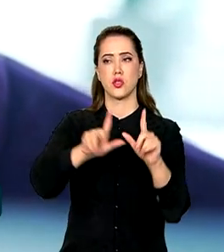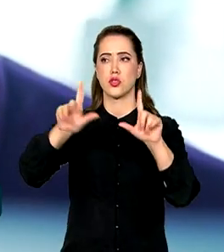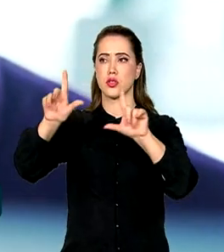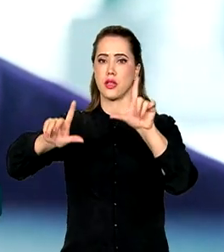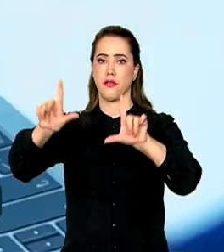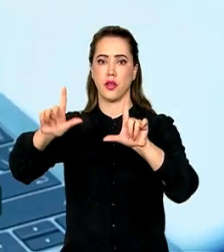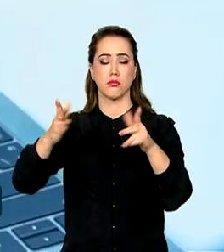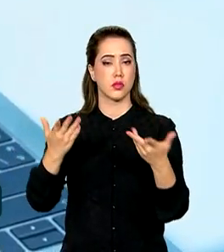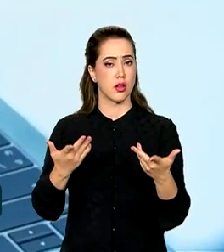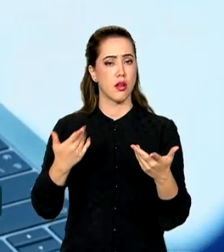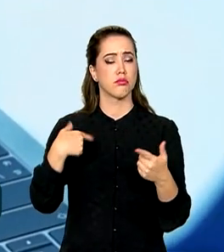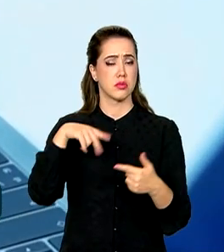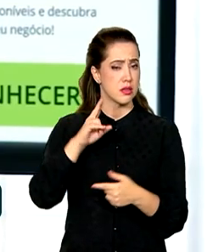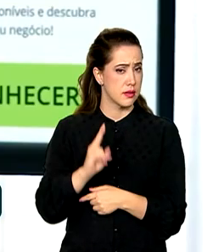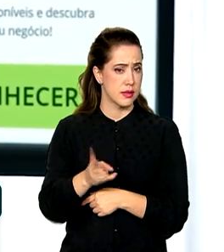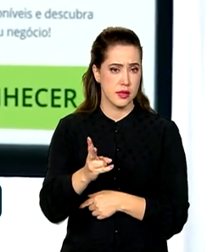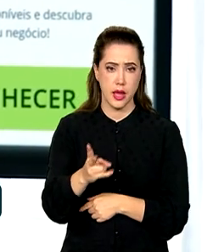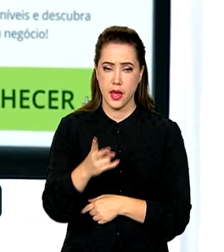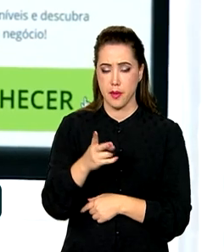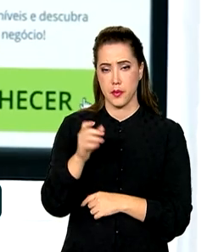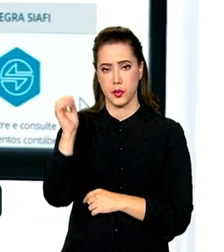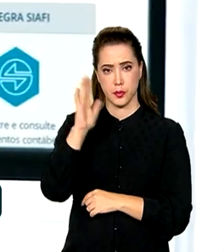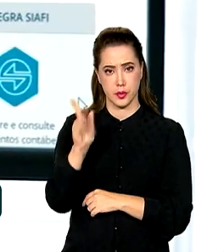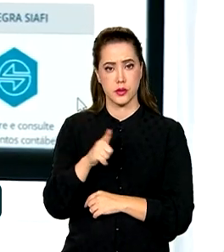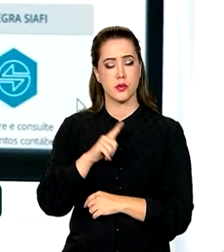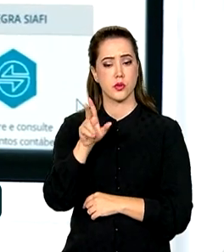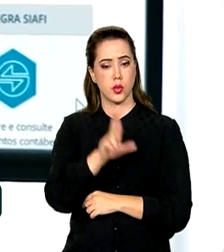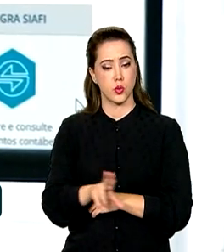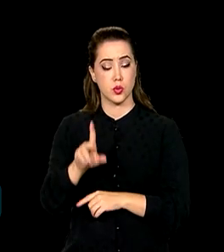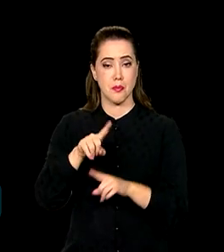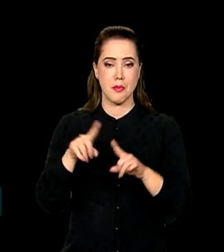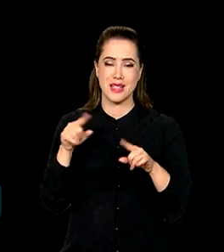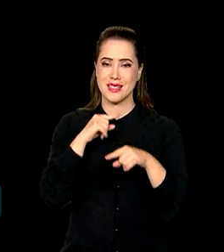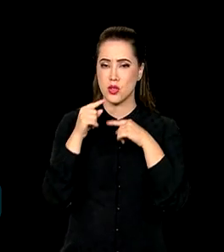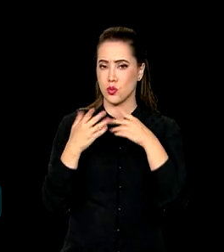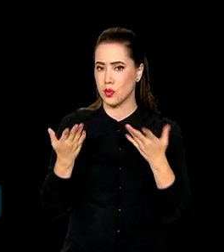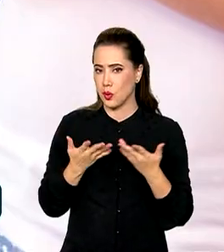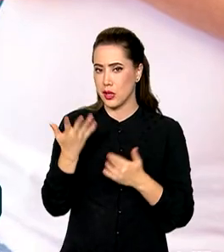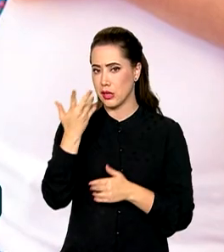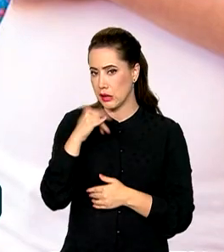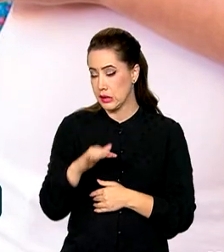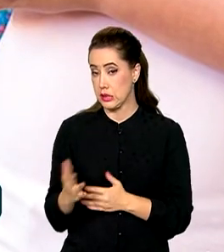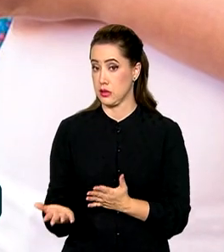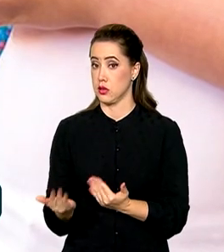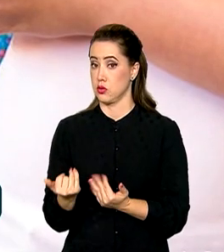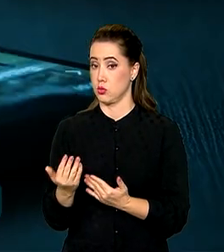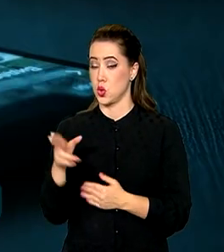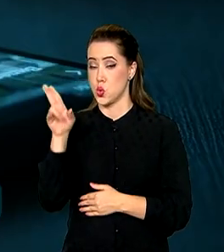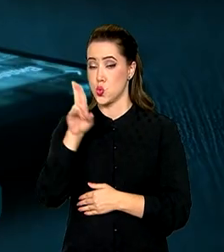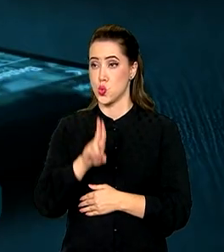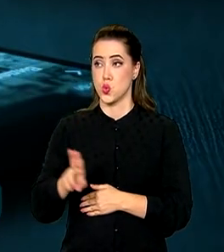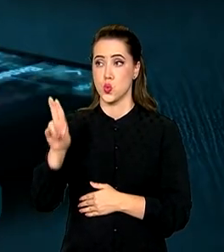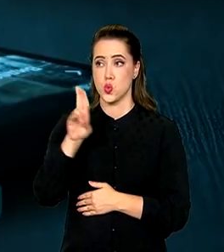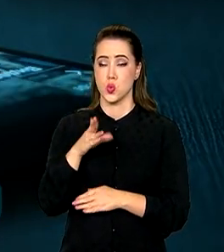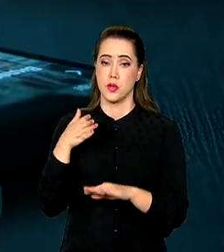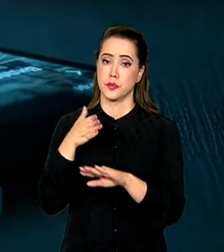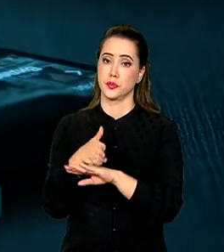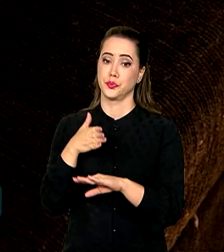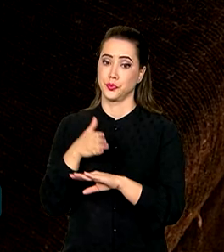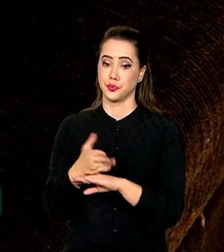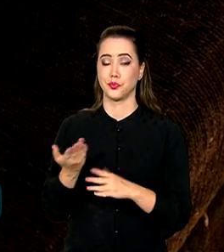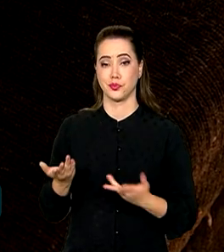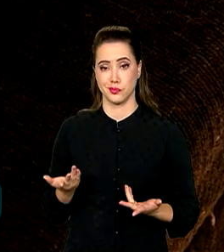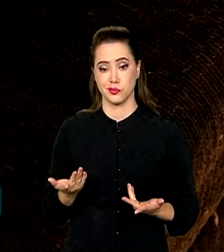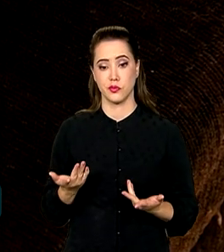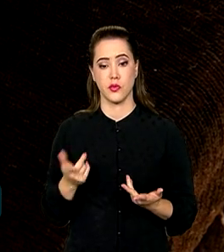telas fazem parte do cotidiano dos brasileiros. A dúvida surge quando crianças e adolescentes entram na conversa.